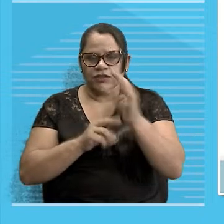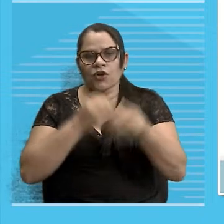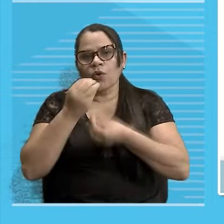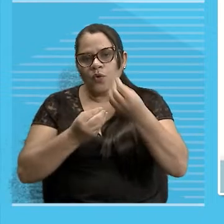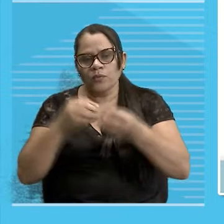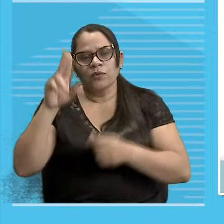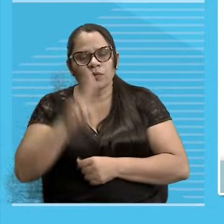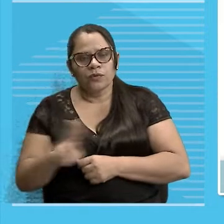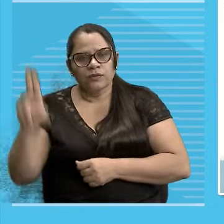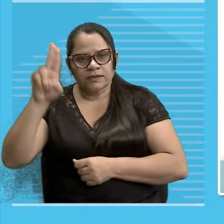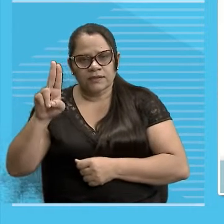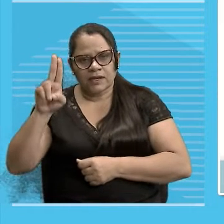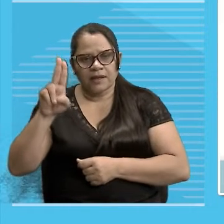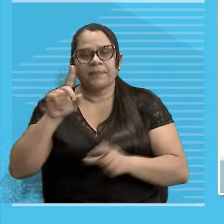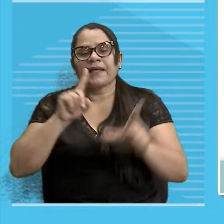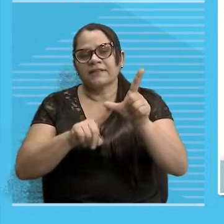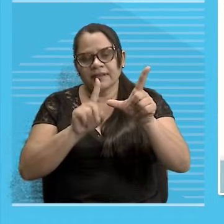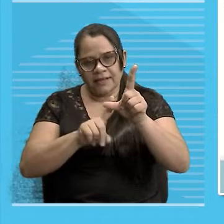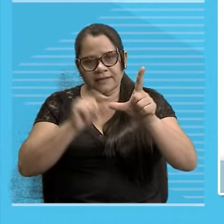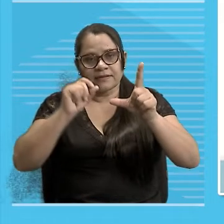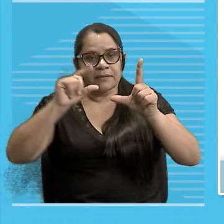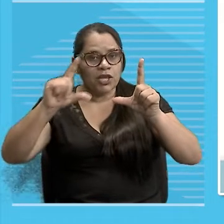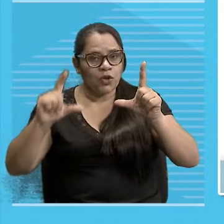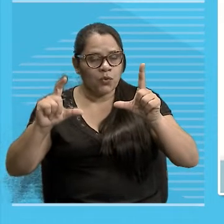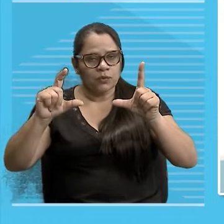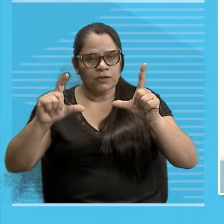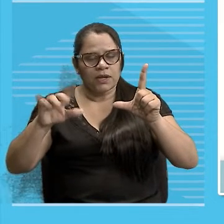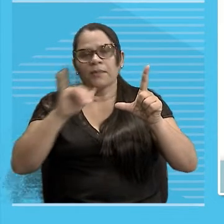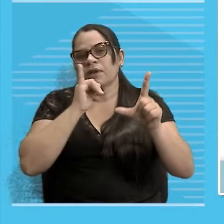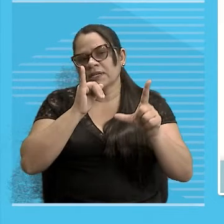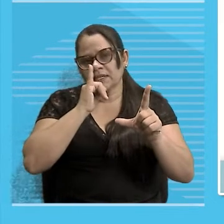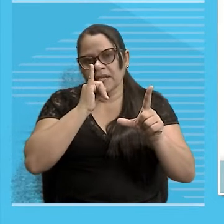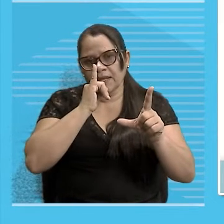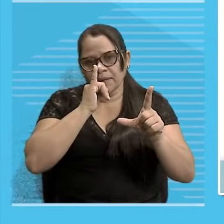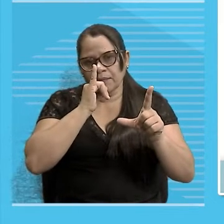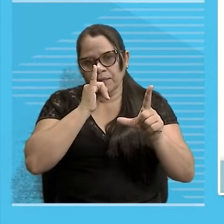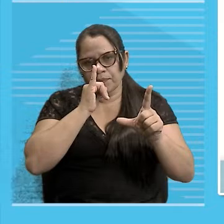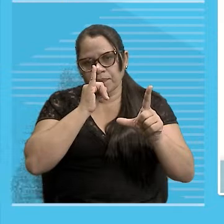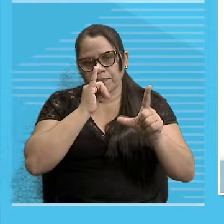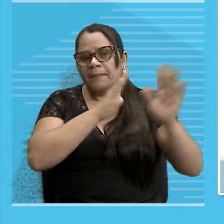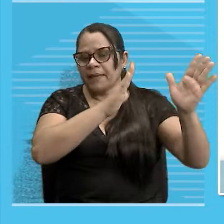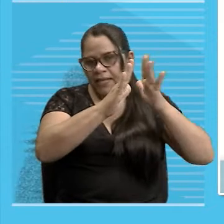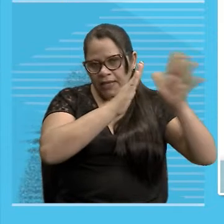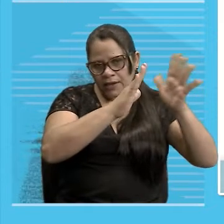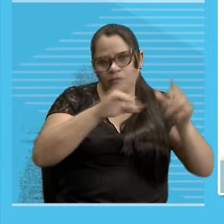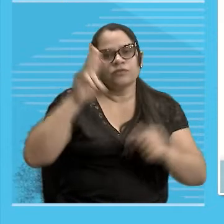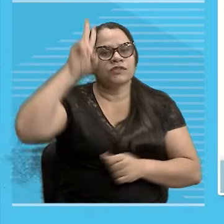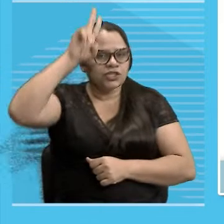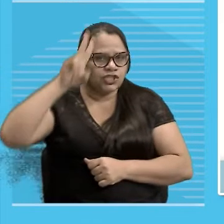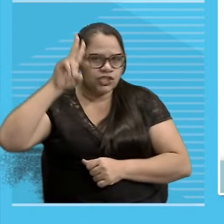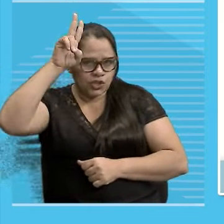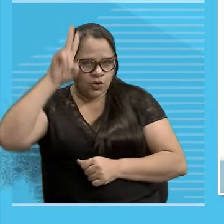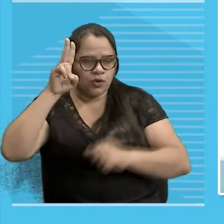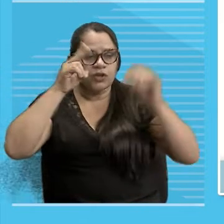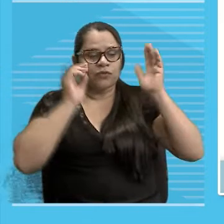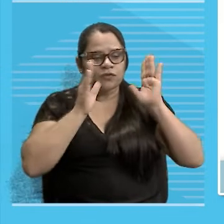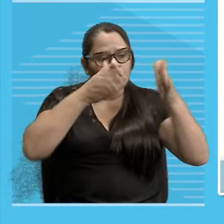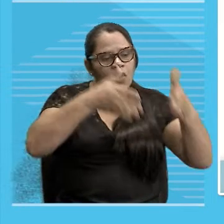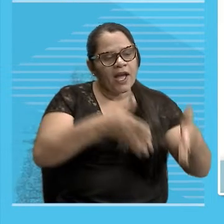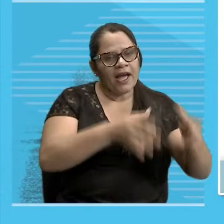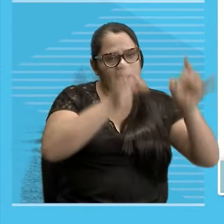deve utilizar Iniciais Maiúsculas Como por exemplo Périodos históricos Definidos Tá